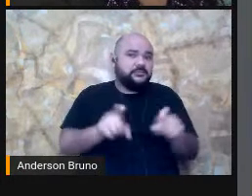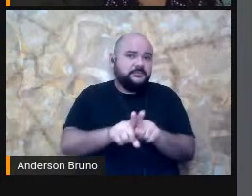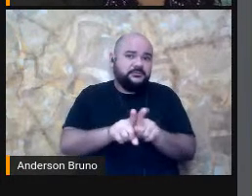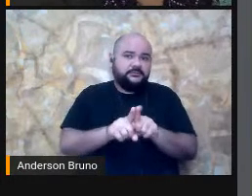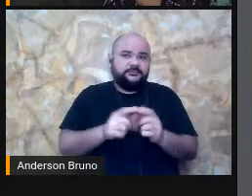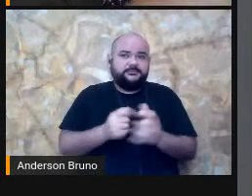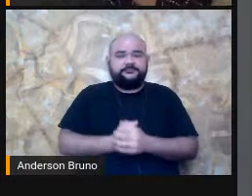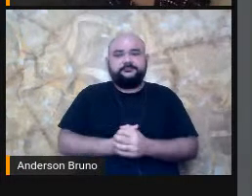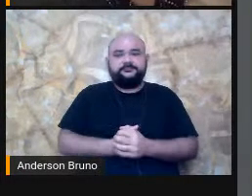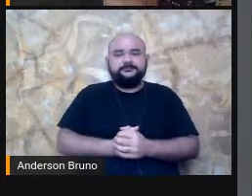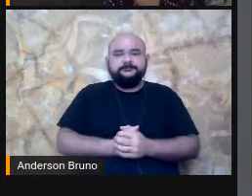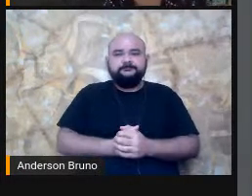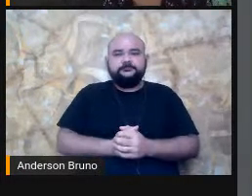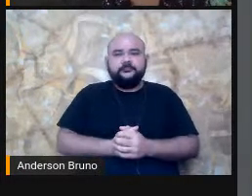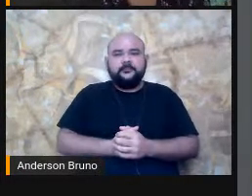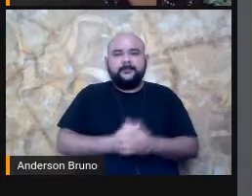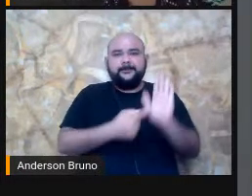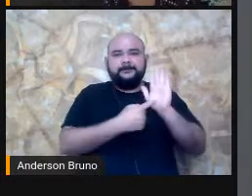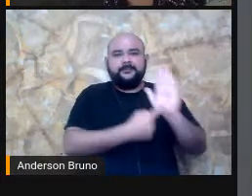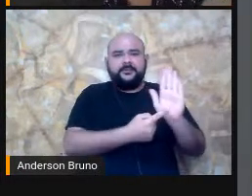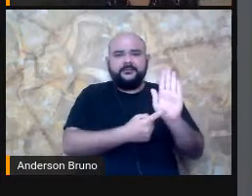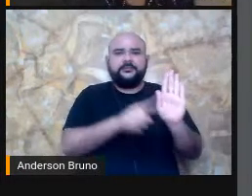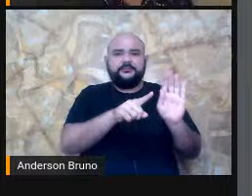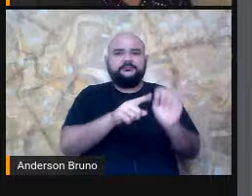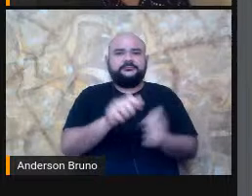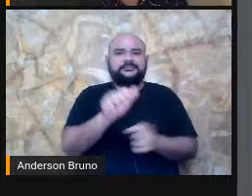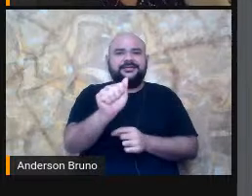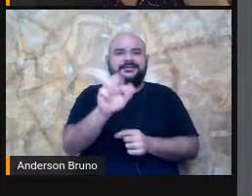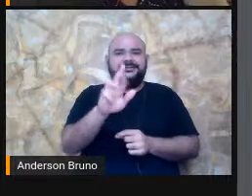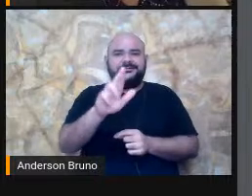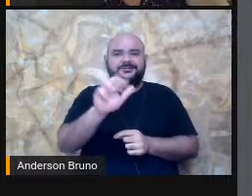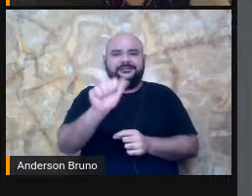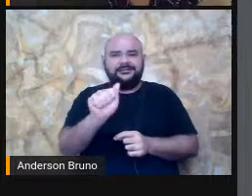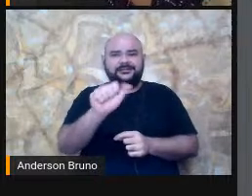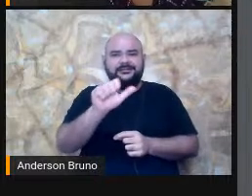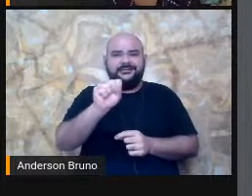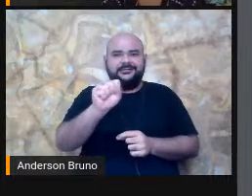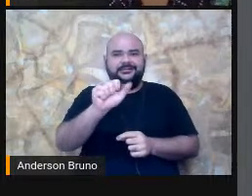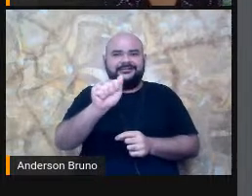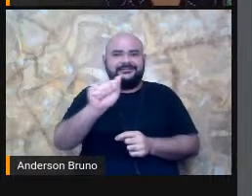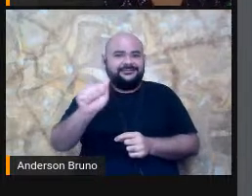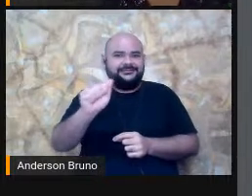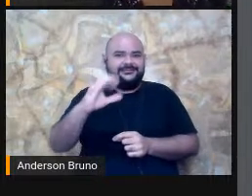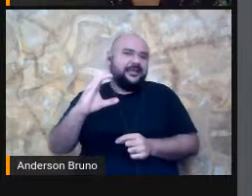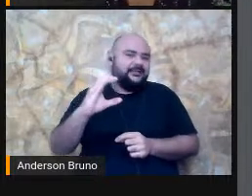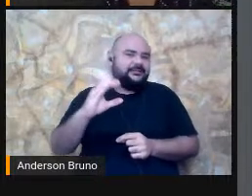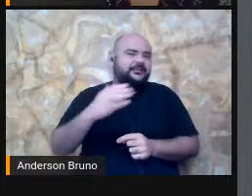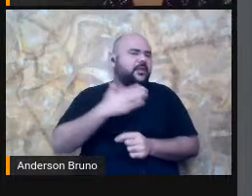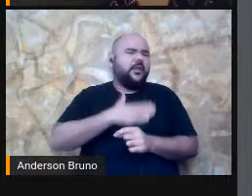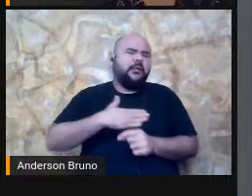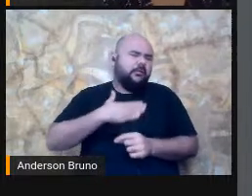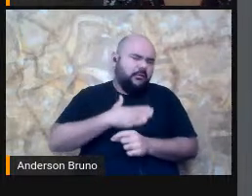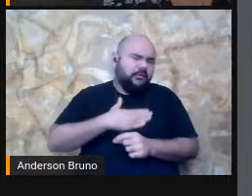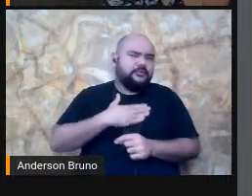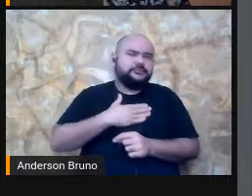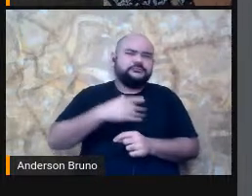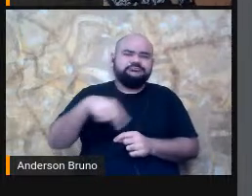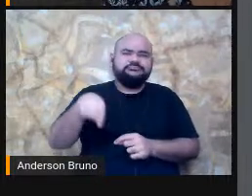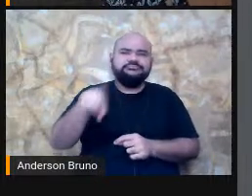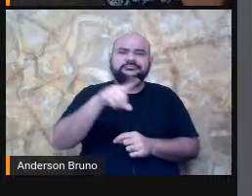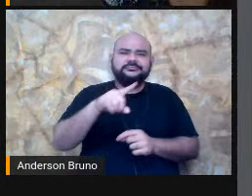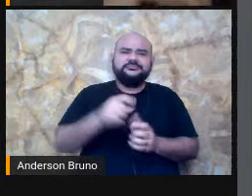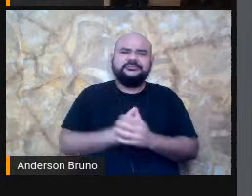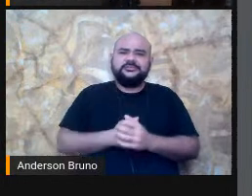Eu trouxe O Arasá Que é o que eu utilizo Eu gosto muito Quando vocês estiverem Assim Sem nada Para